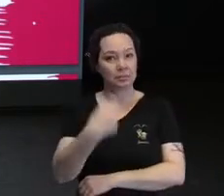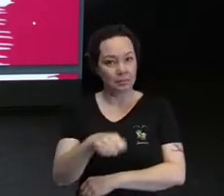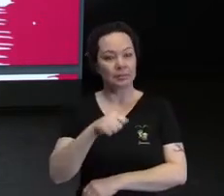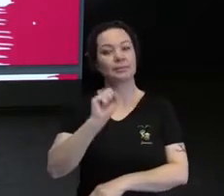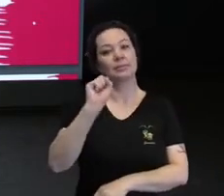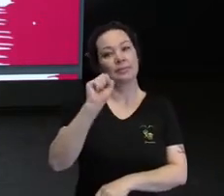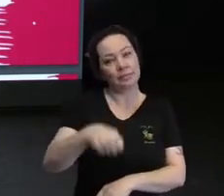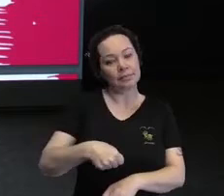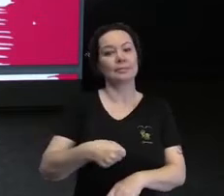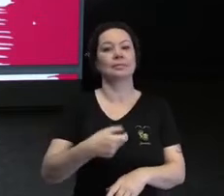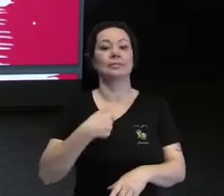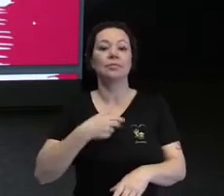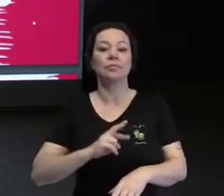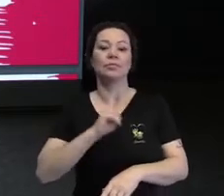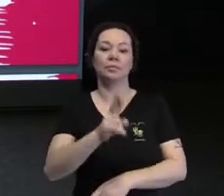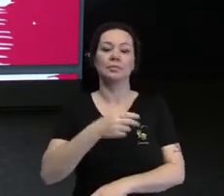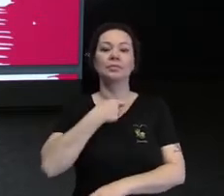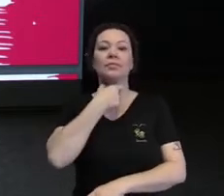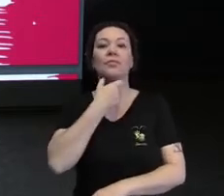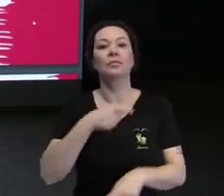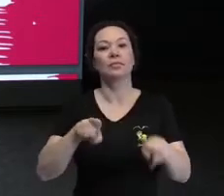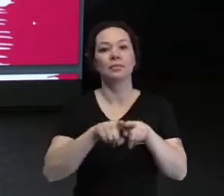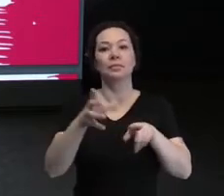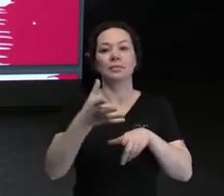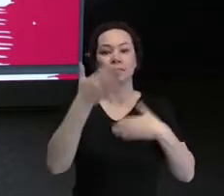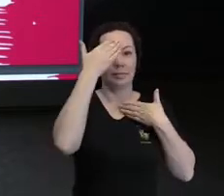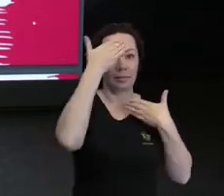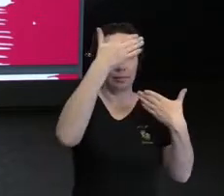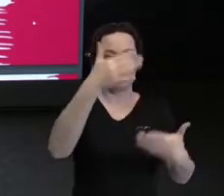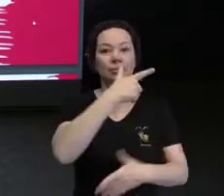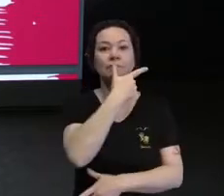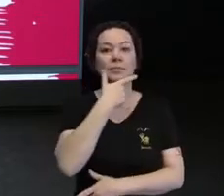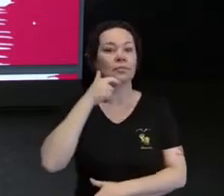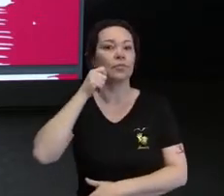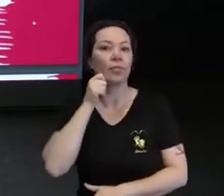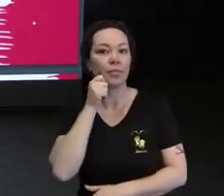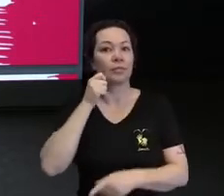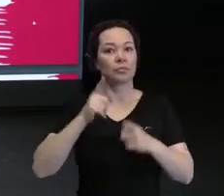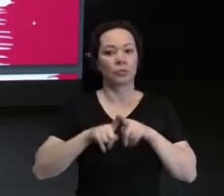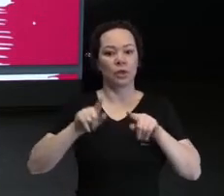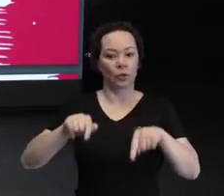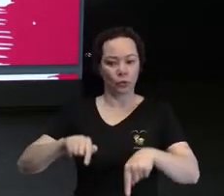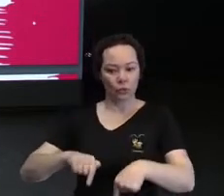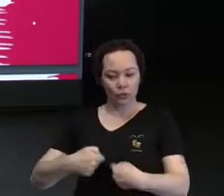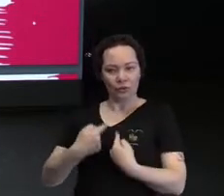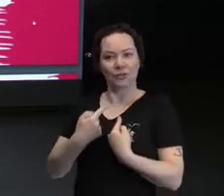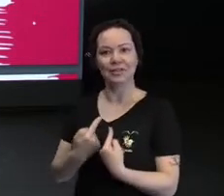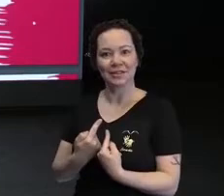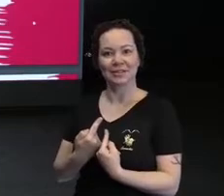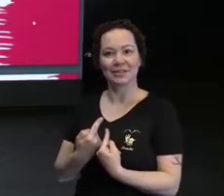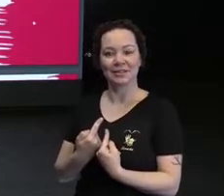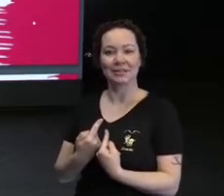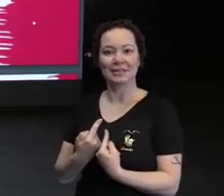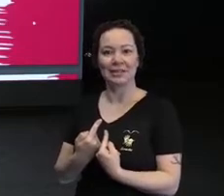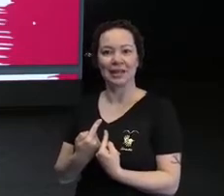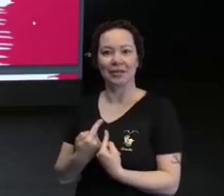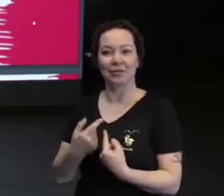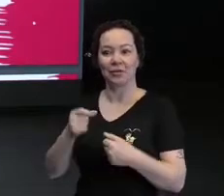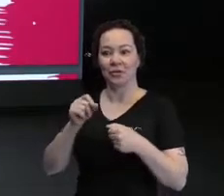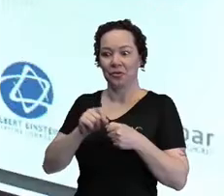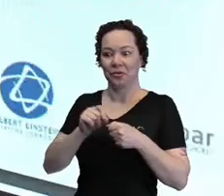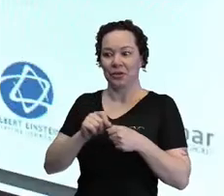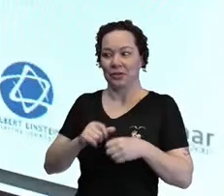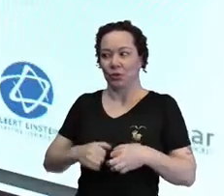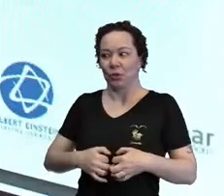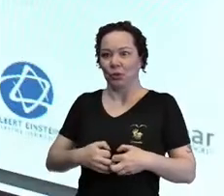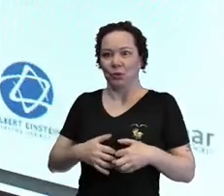através da minha voz. Queria agradecer o Alex, que no momento em que me desafiou, me fez um frio